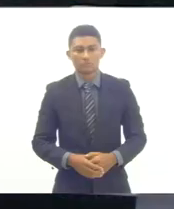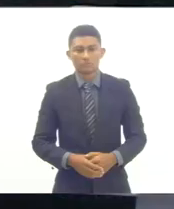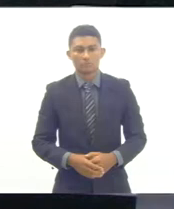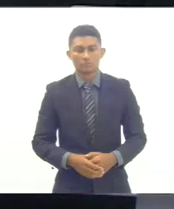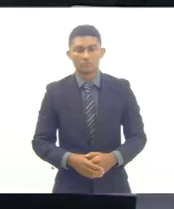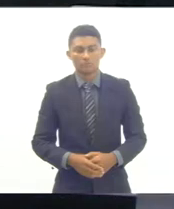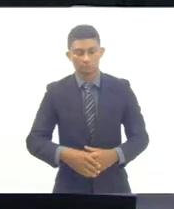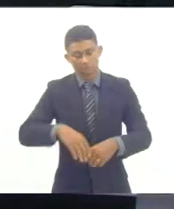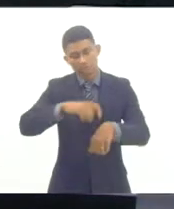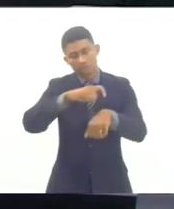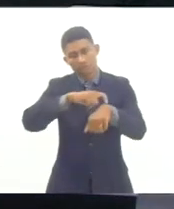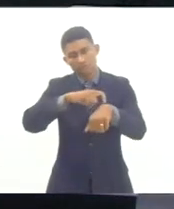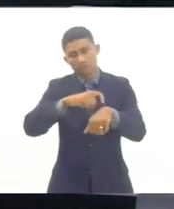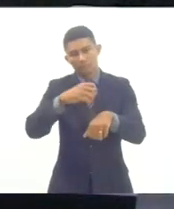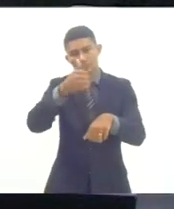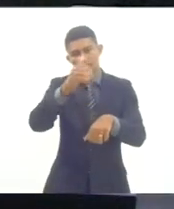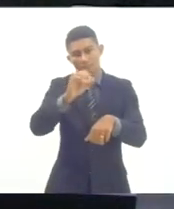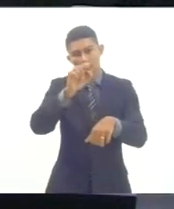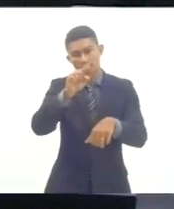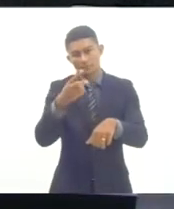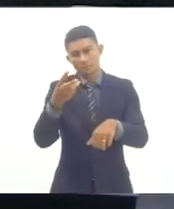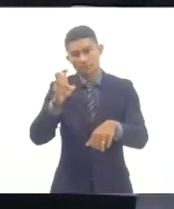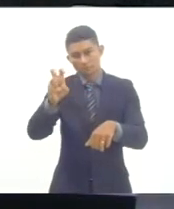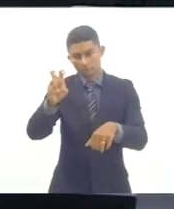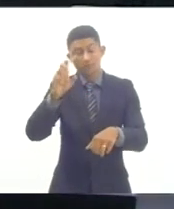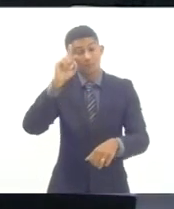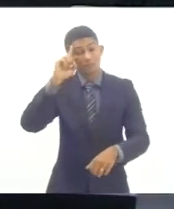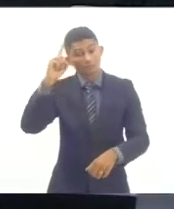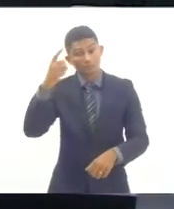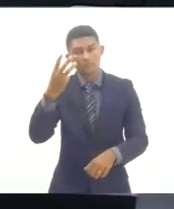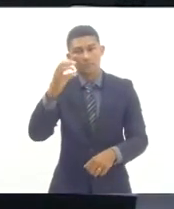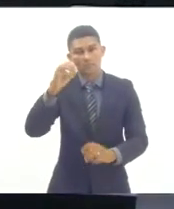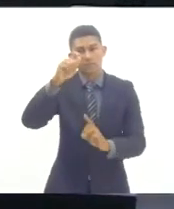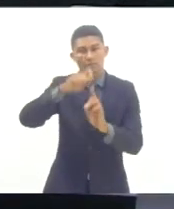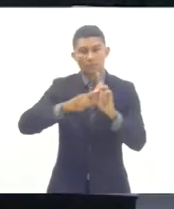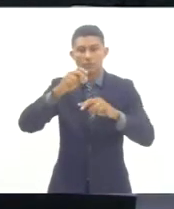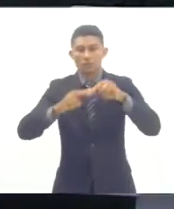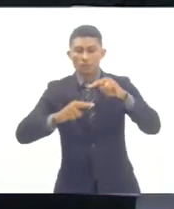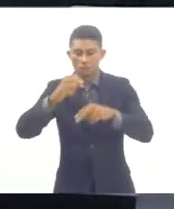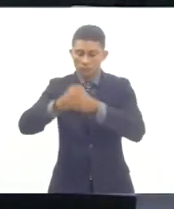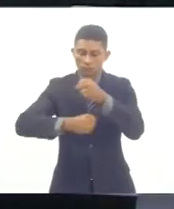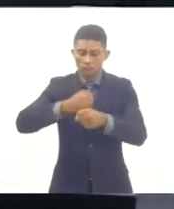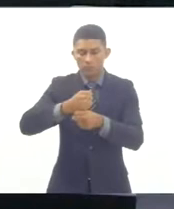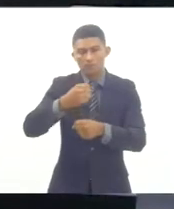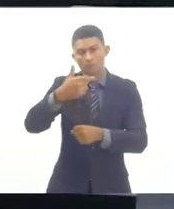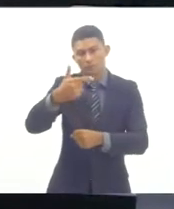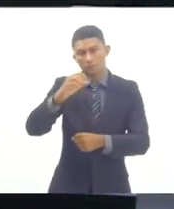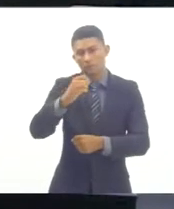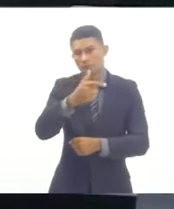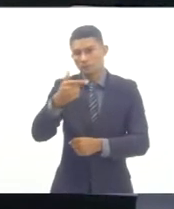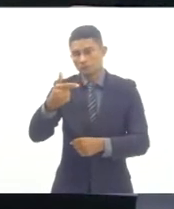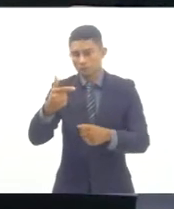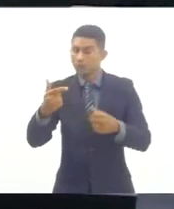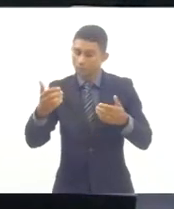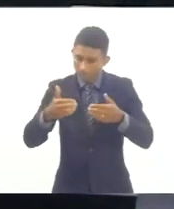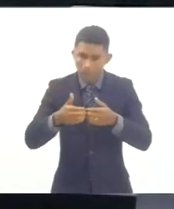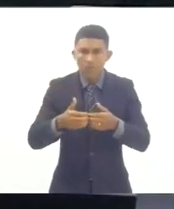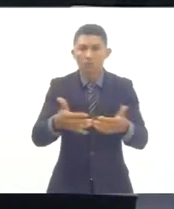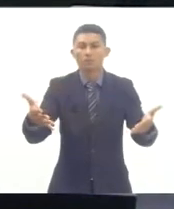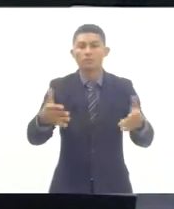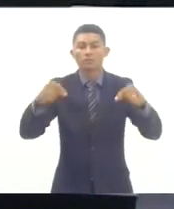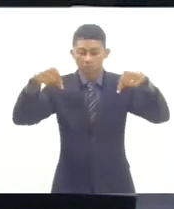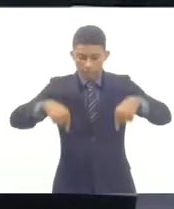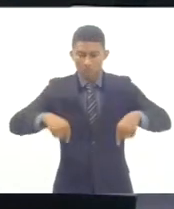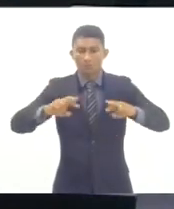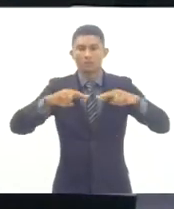As 10 horas e 35 minutos do dia 30 de junho de 2022, a gente dá início à nossa audiência pública